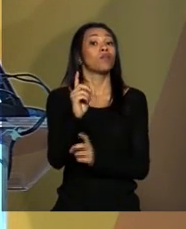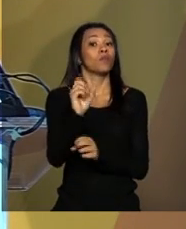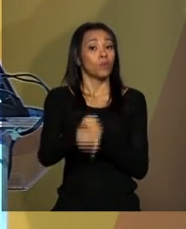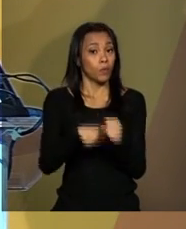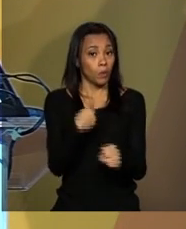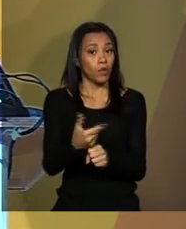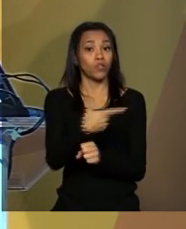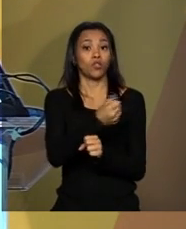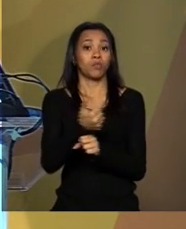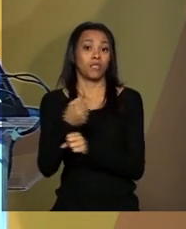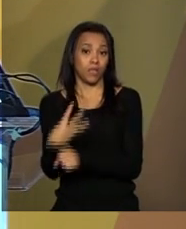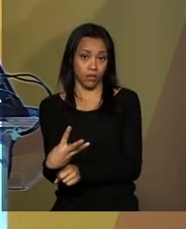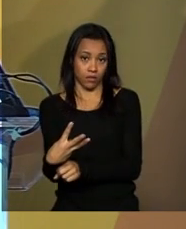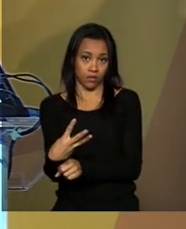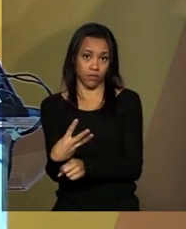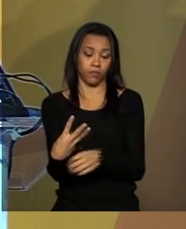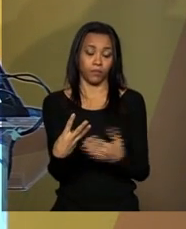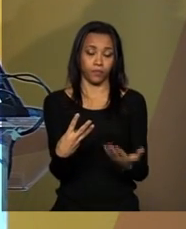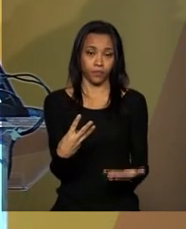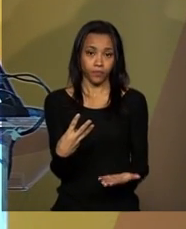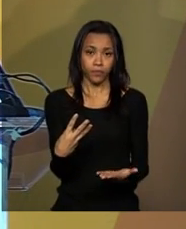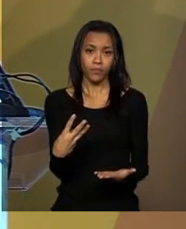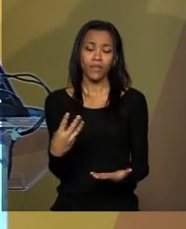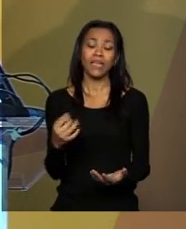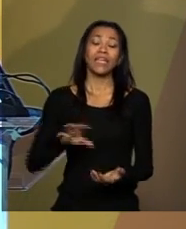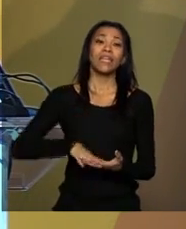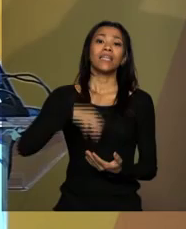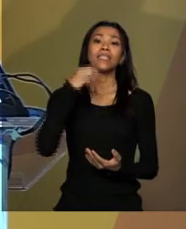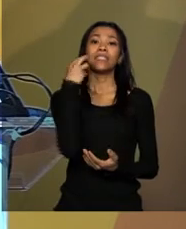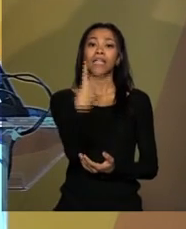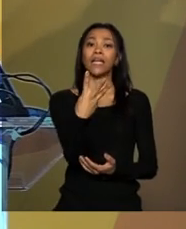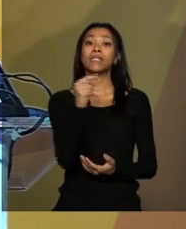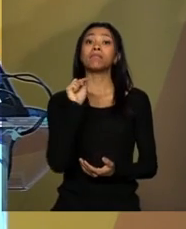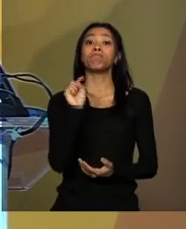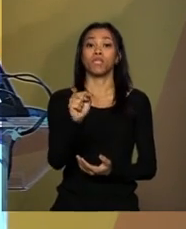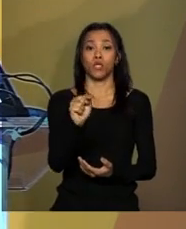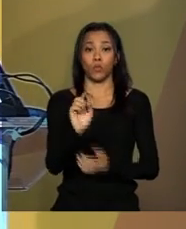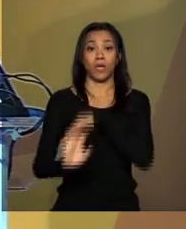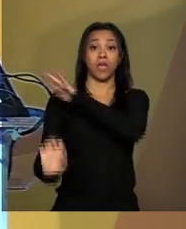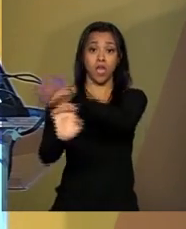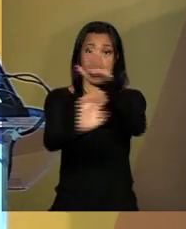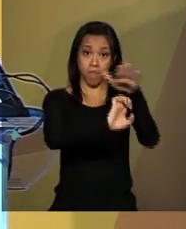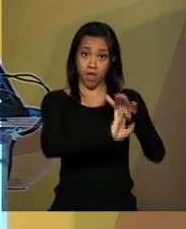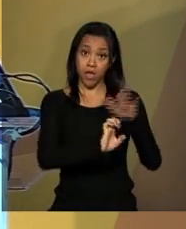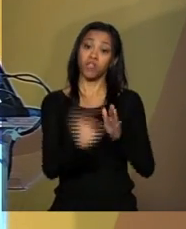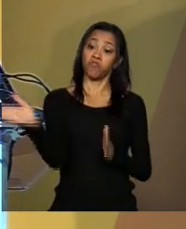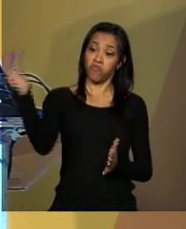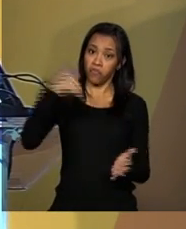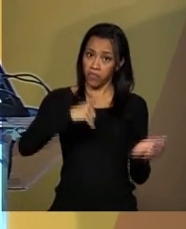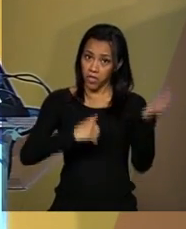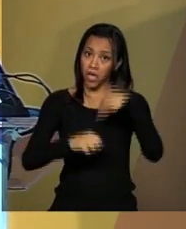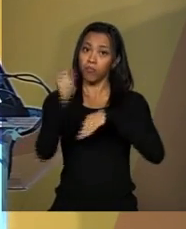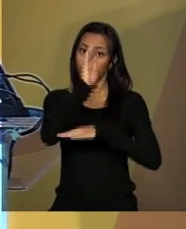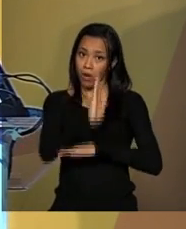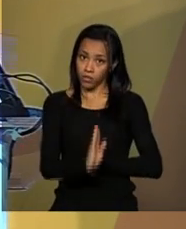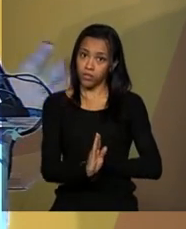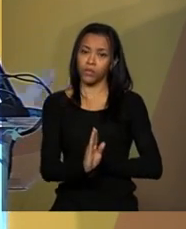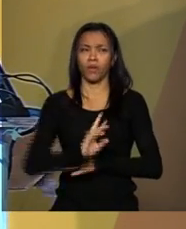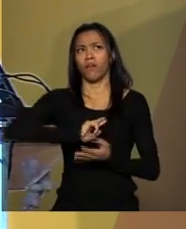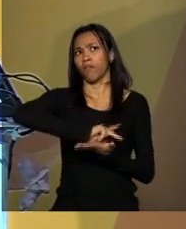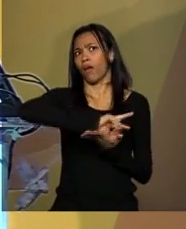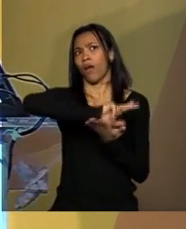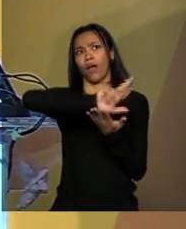E 3 mil empresas americanas atuam no Brasil em áreas mais